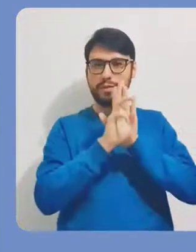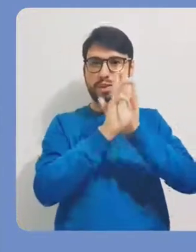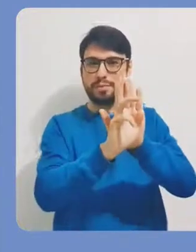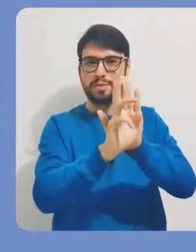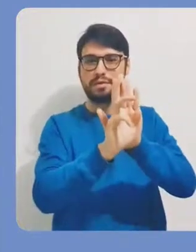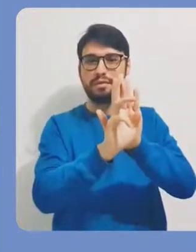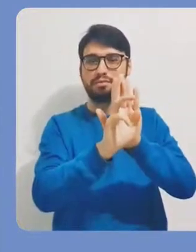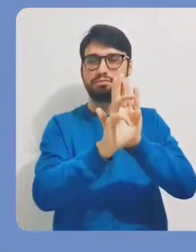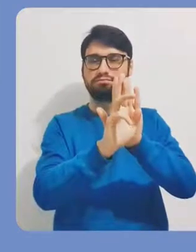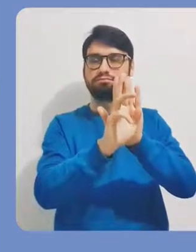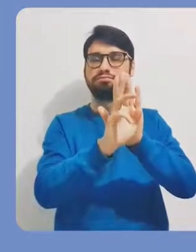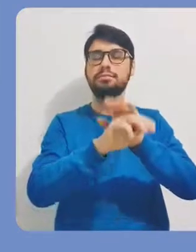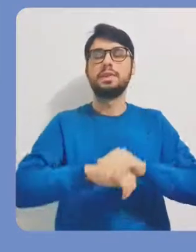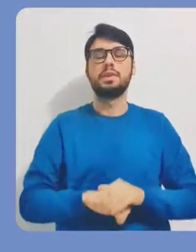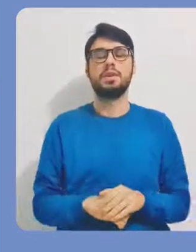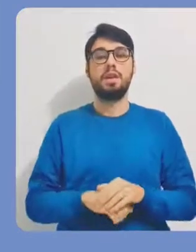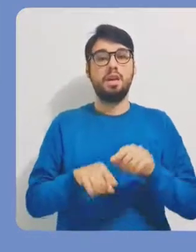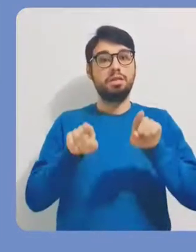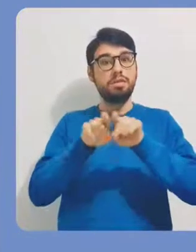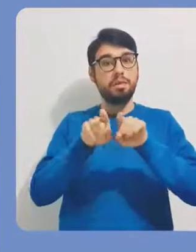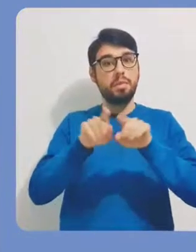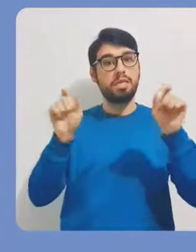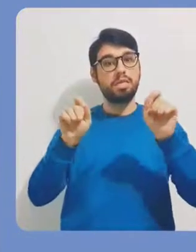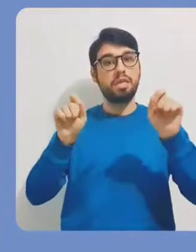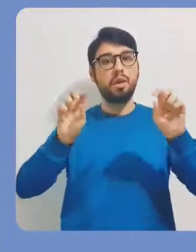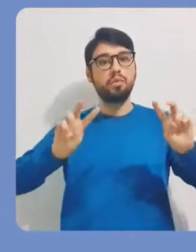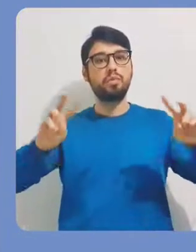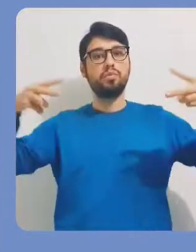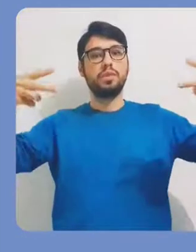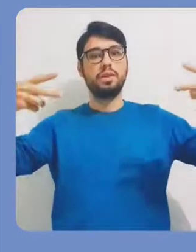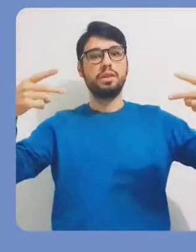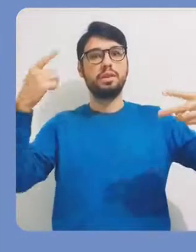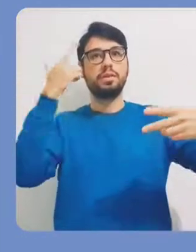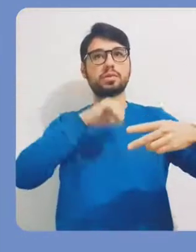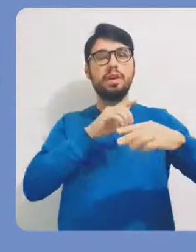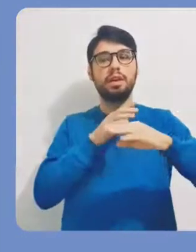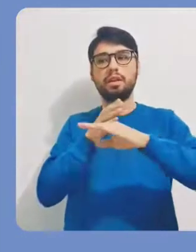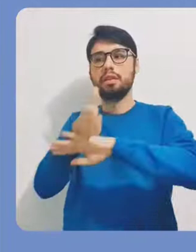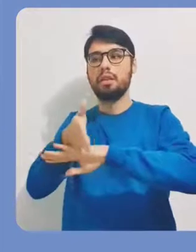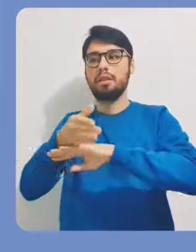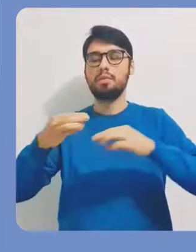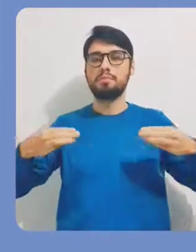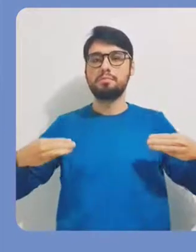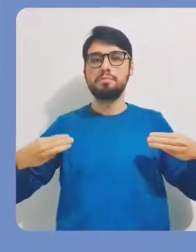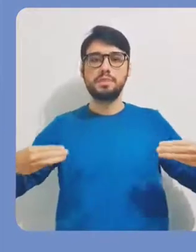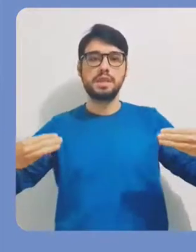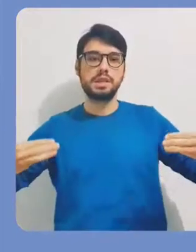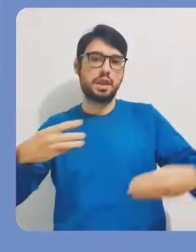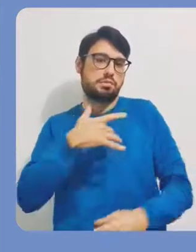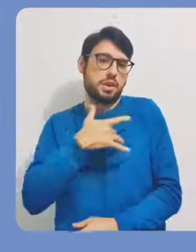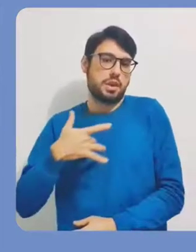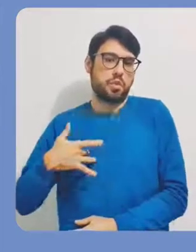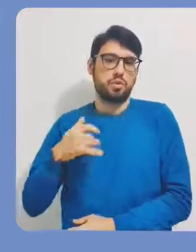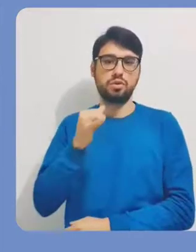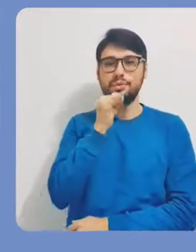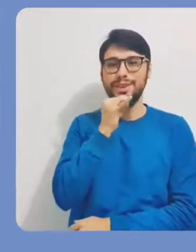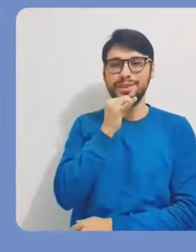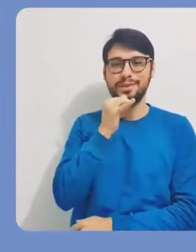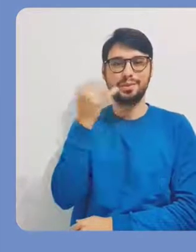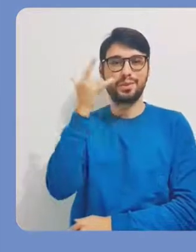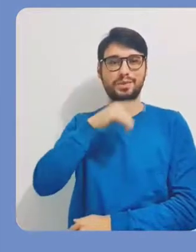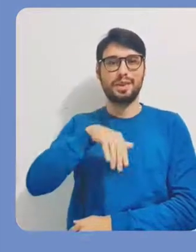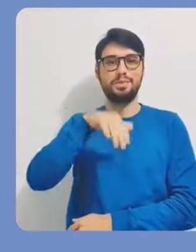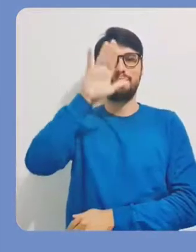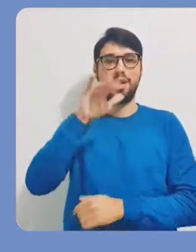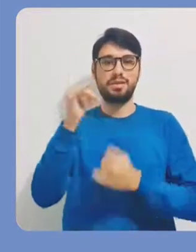representar essa campanha. Eu posso colocar também associada a essa imagem um link de acesso para a